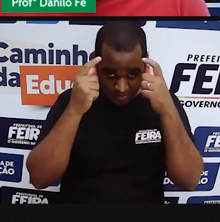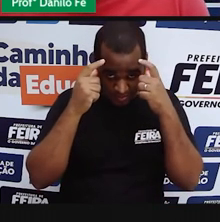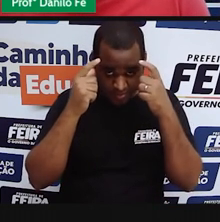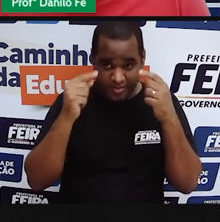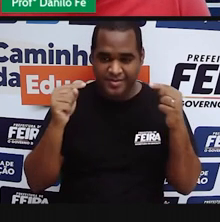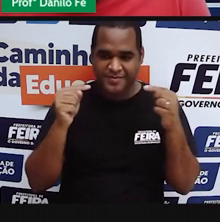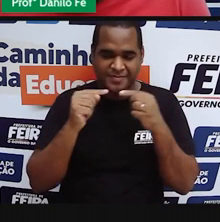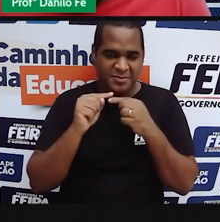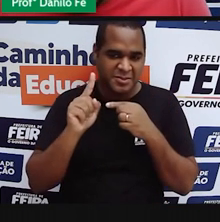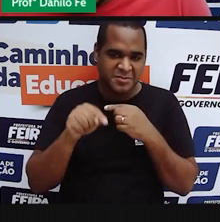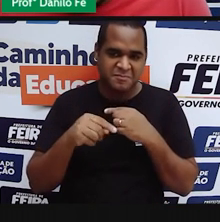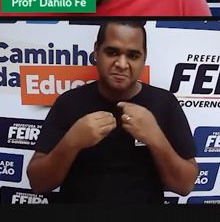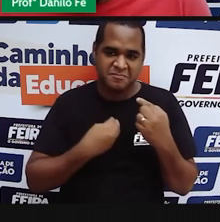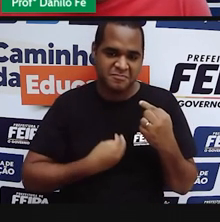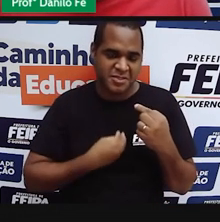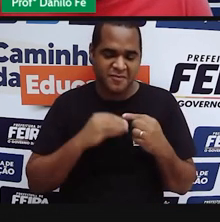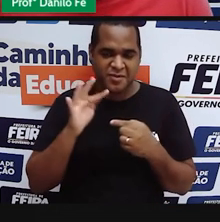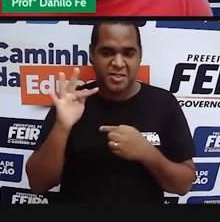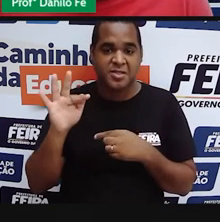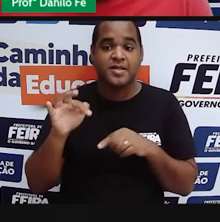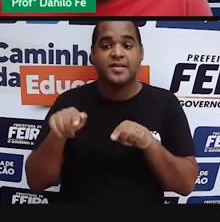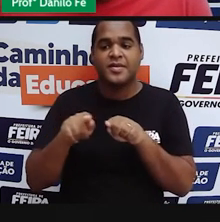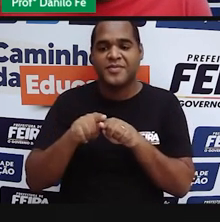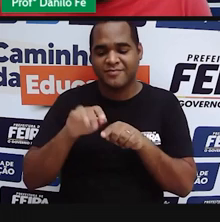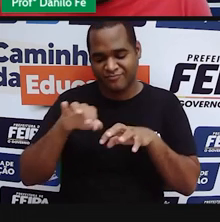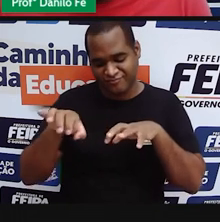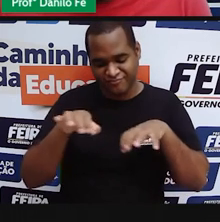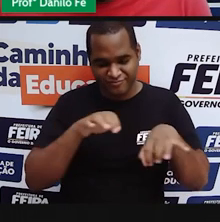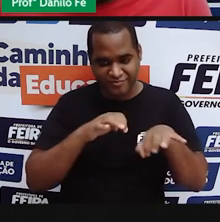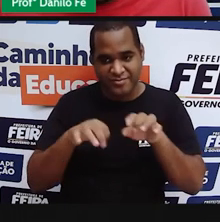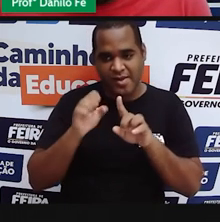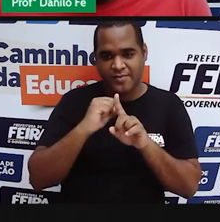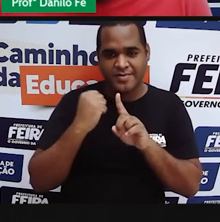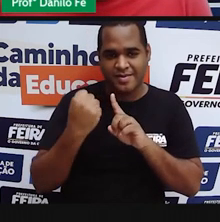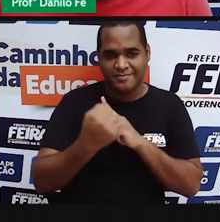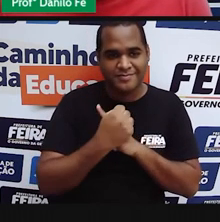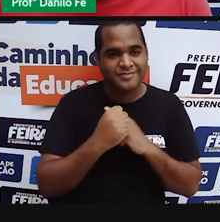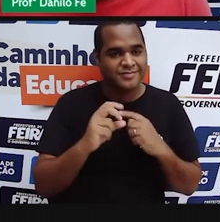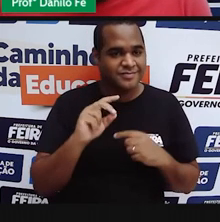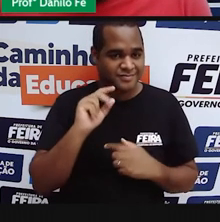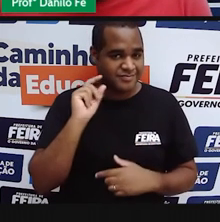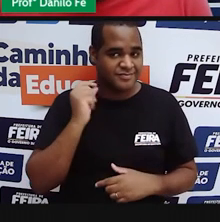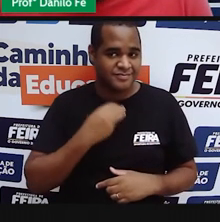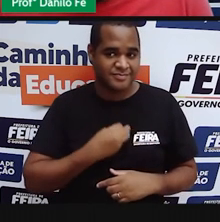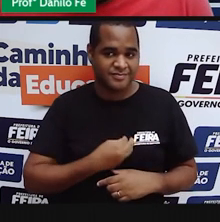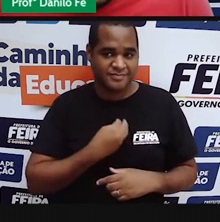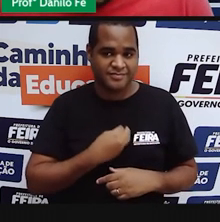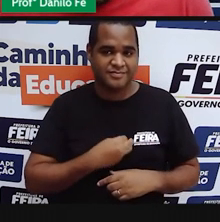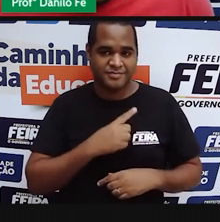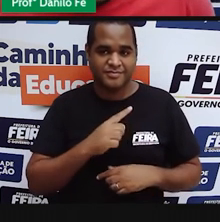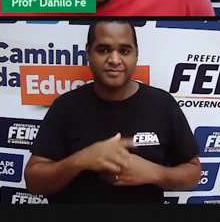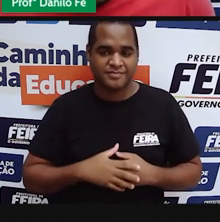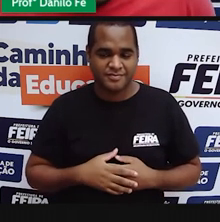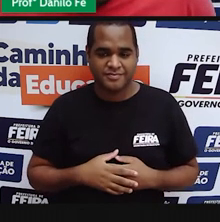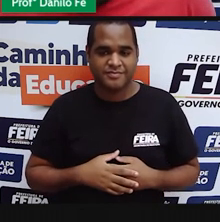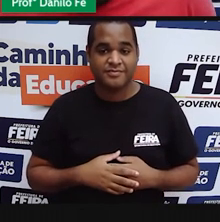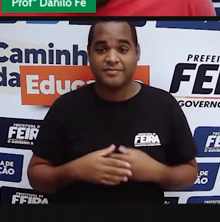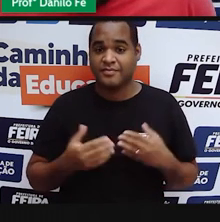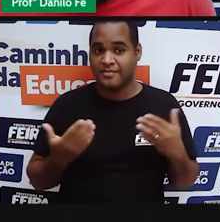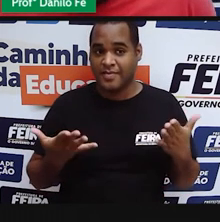de monarca de rei absolutista. E a gente percebeu também a divisão social dessa época.